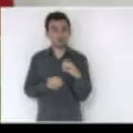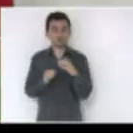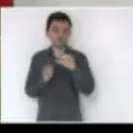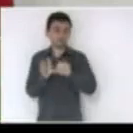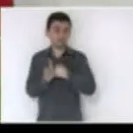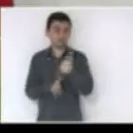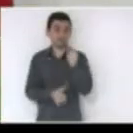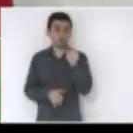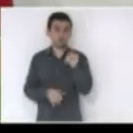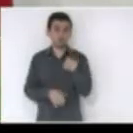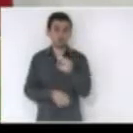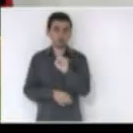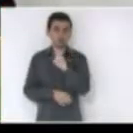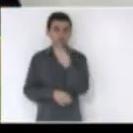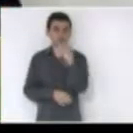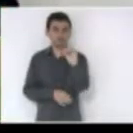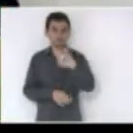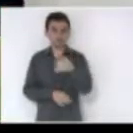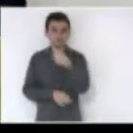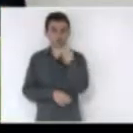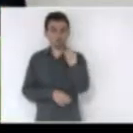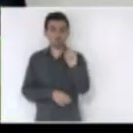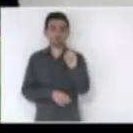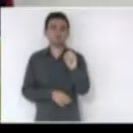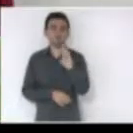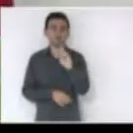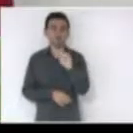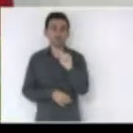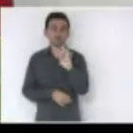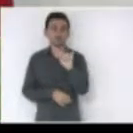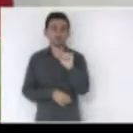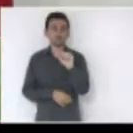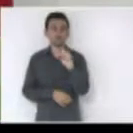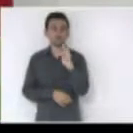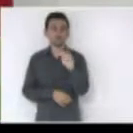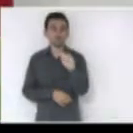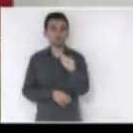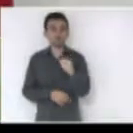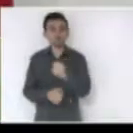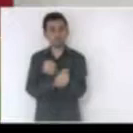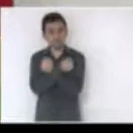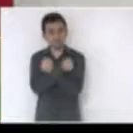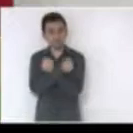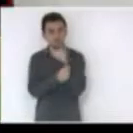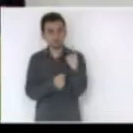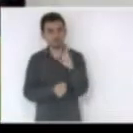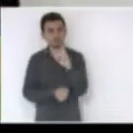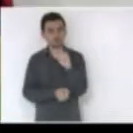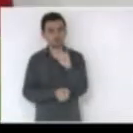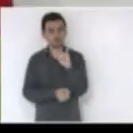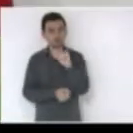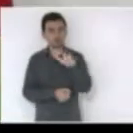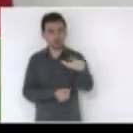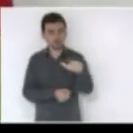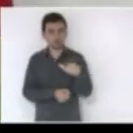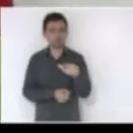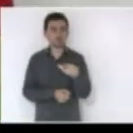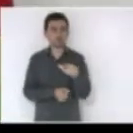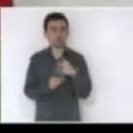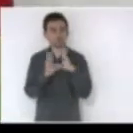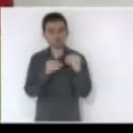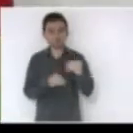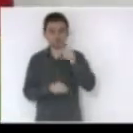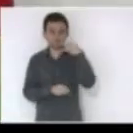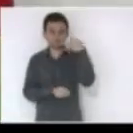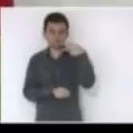Batista abraço Daniel Milson da Silva e o José Sardo vereadores